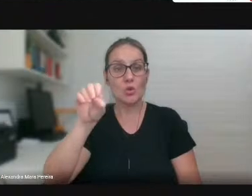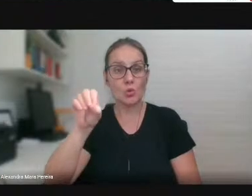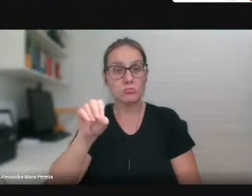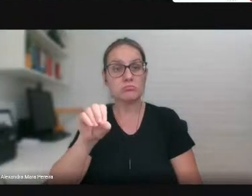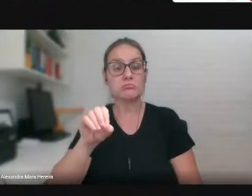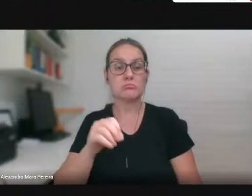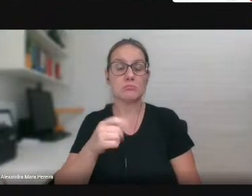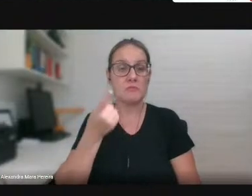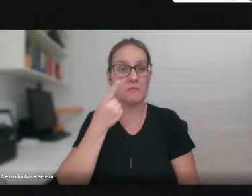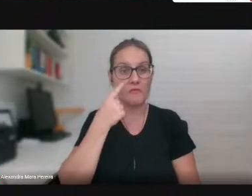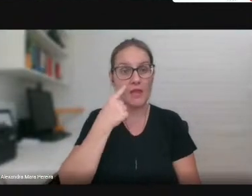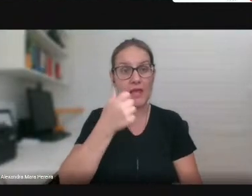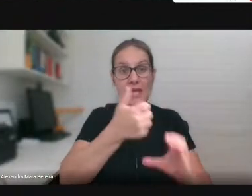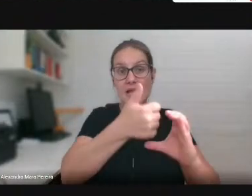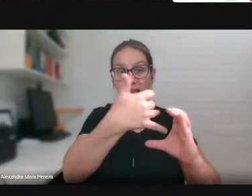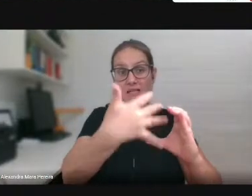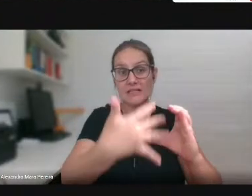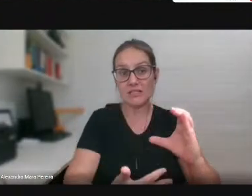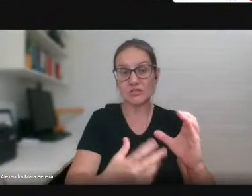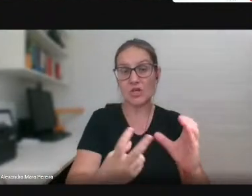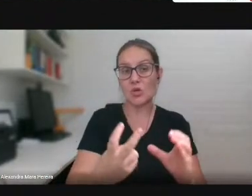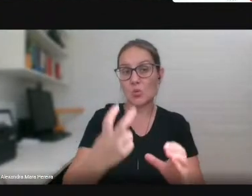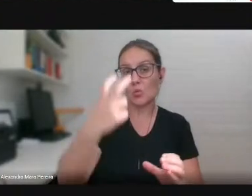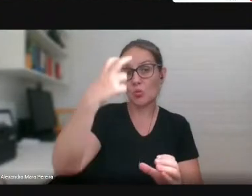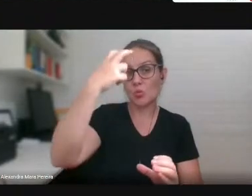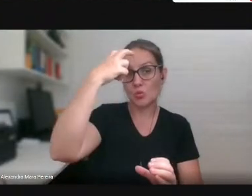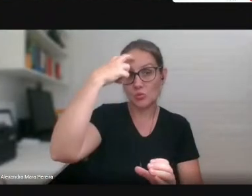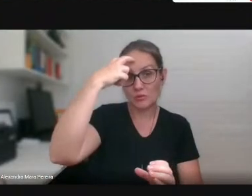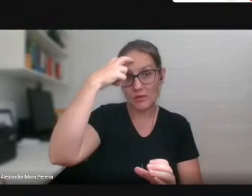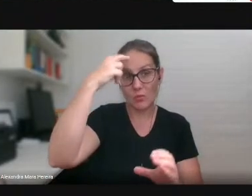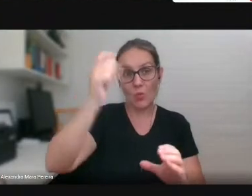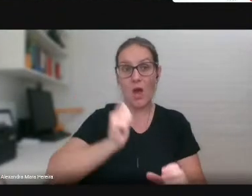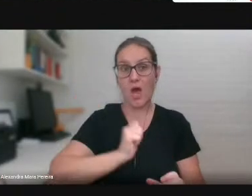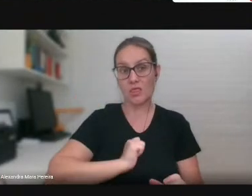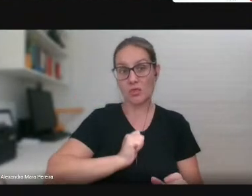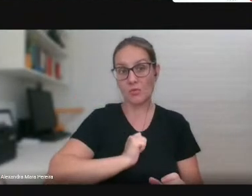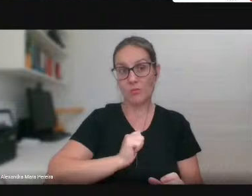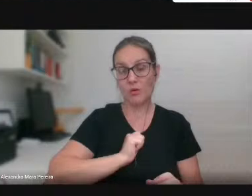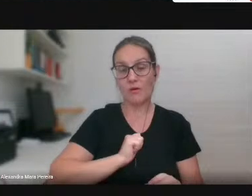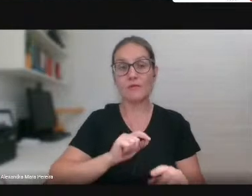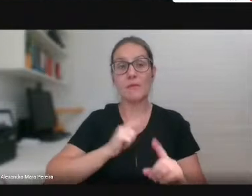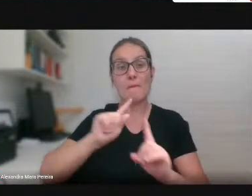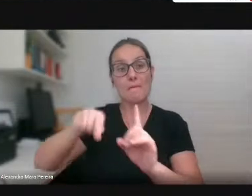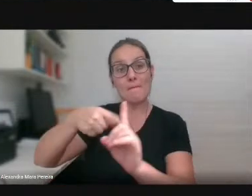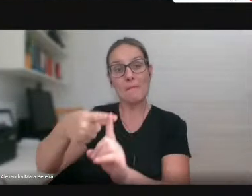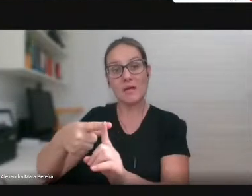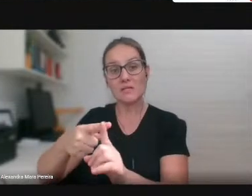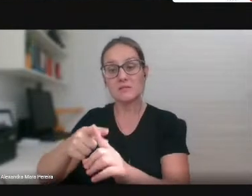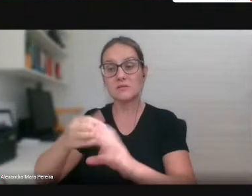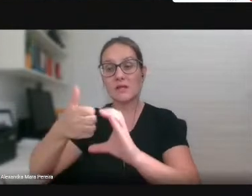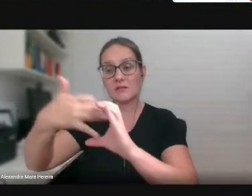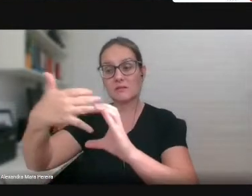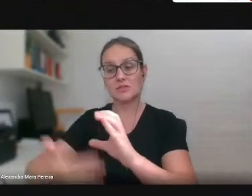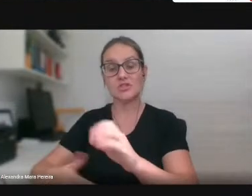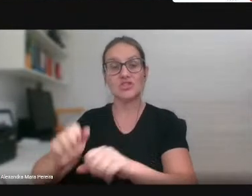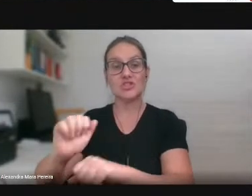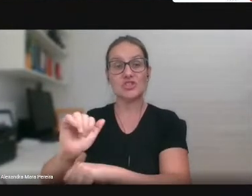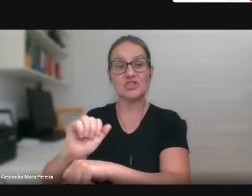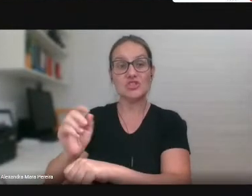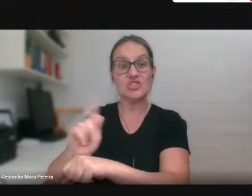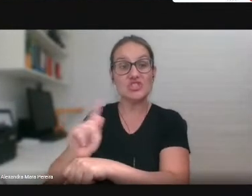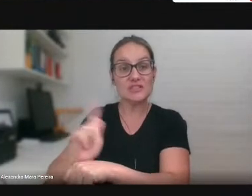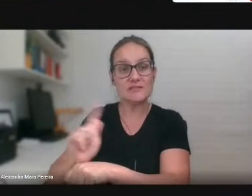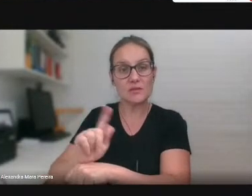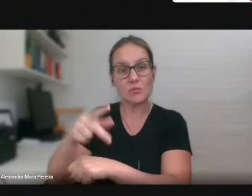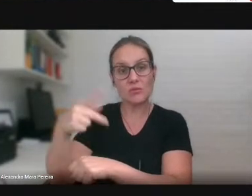caráter cultural antropológico às questões de caráter de gestão mesmo do território dessas populações,